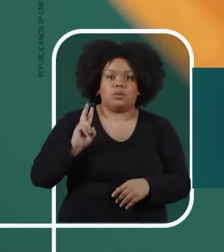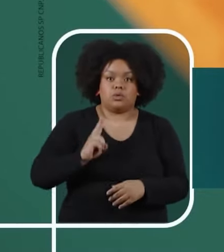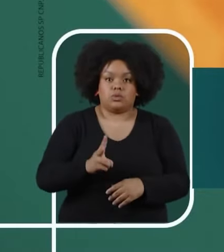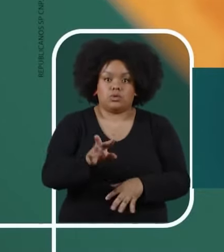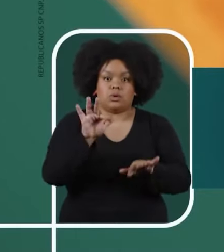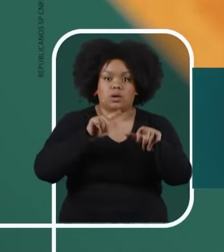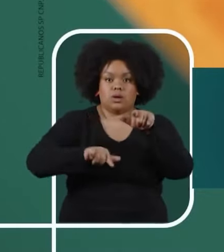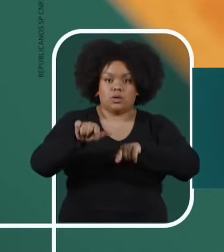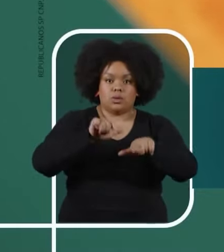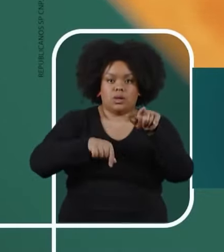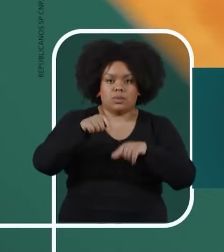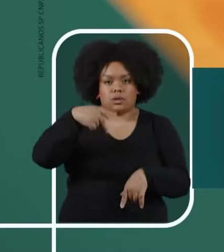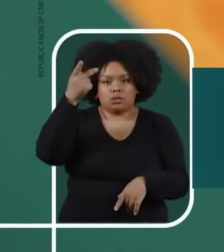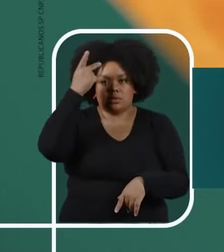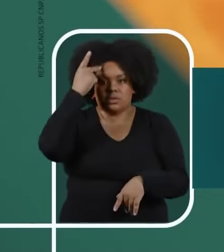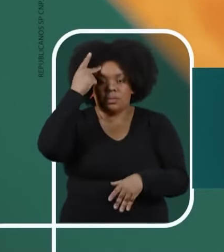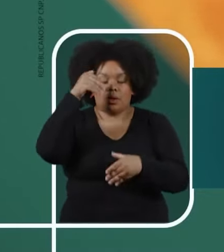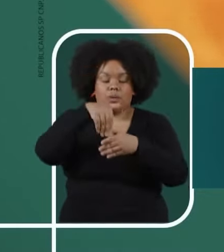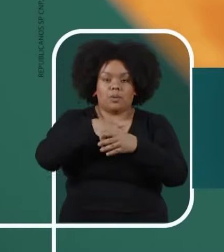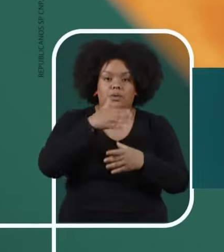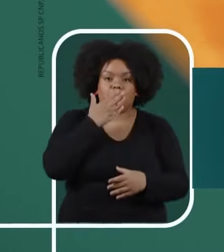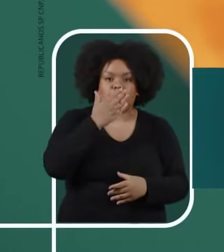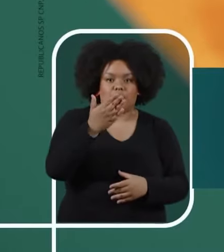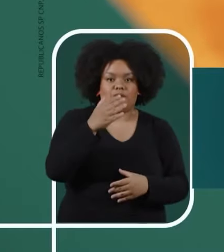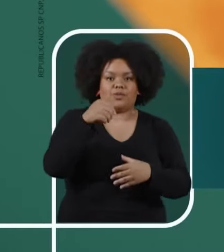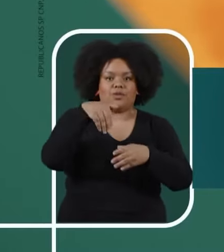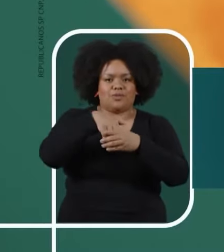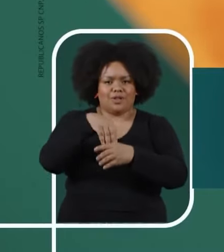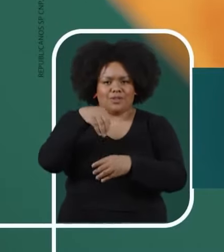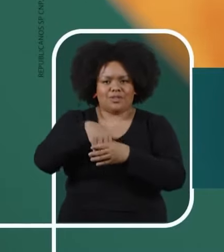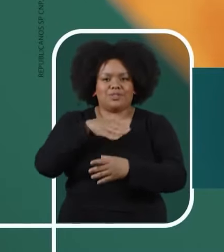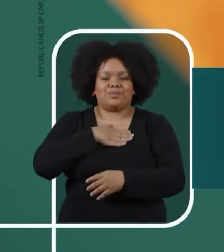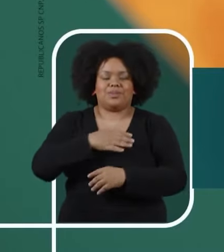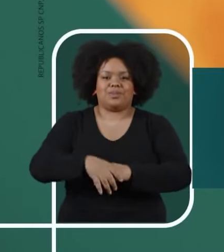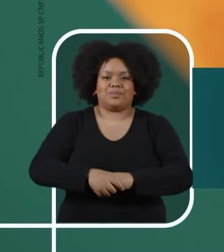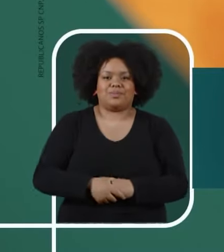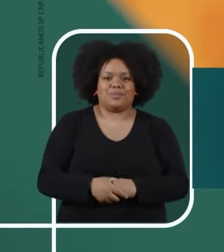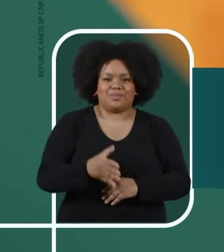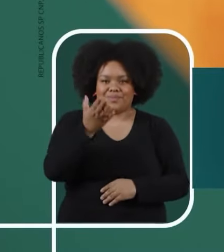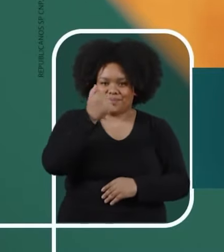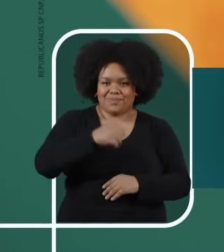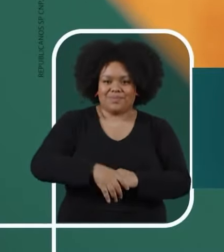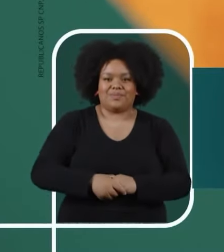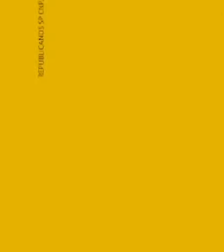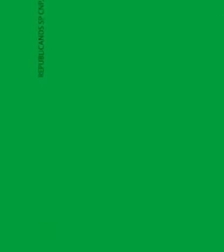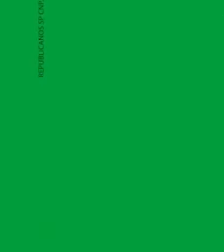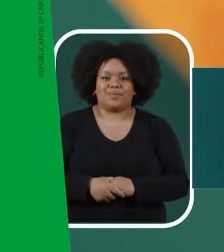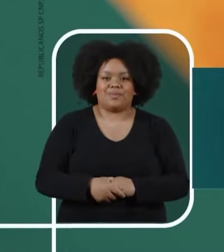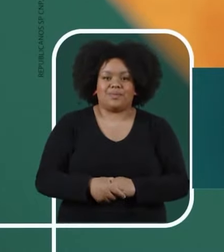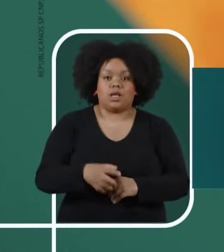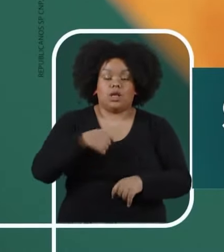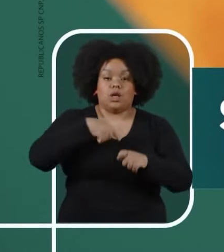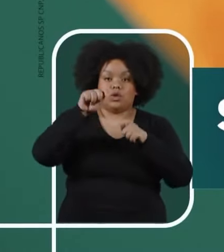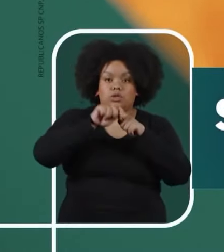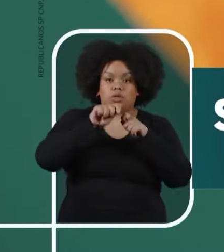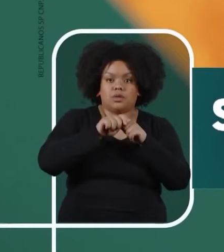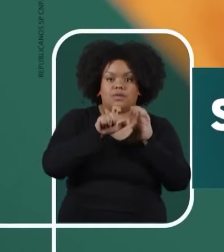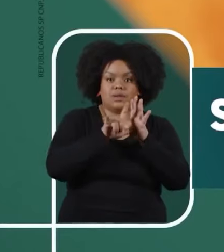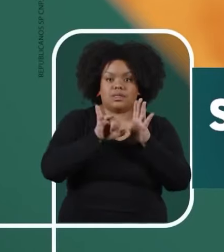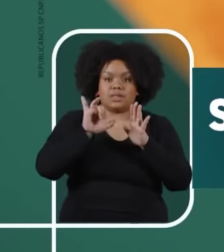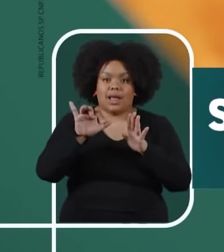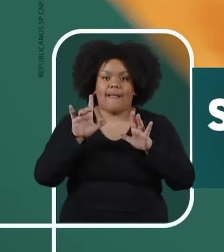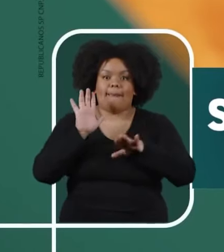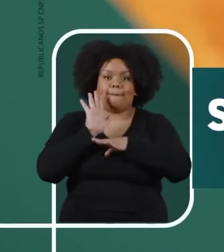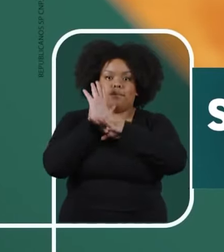Para continuar o nosso trabalho em defesa do consumidor aqui em São Paulo, peço seu voto. Jorge Wilson, o filho do xerife do consumidor, 10 mil. Vem com a gente. Sou Sessão Pereira,